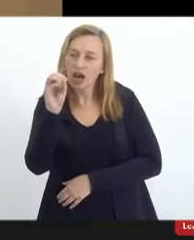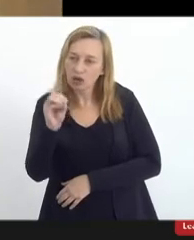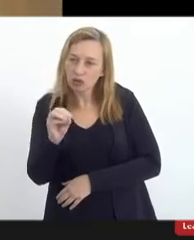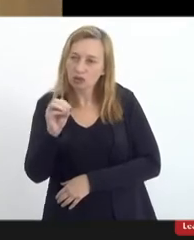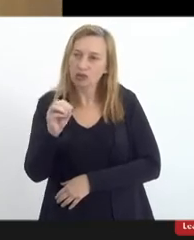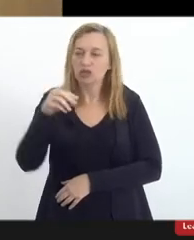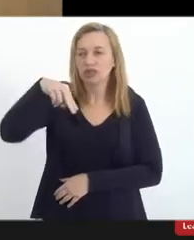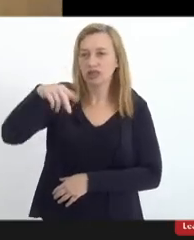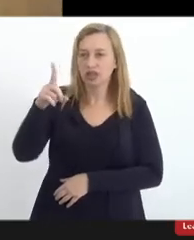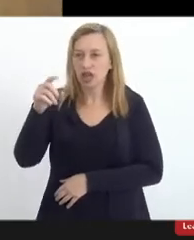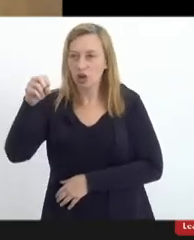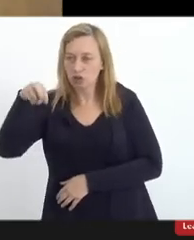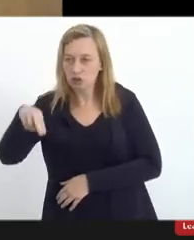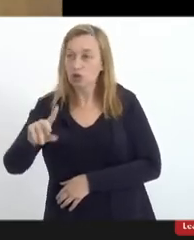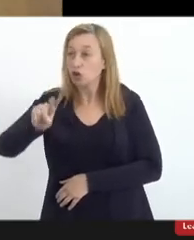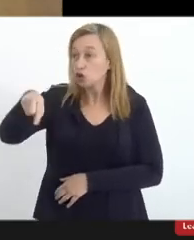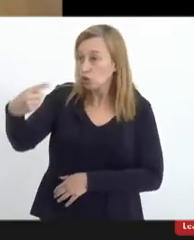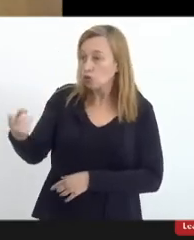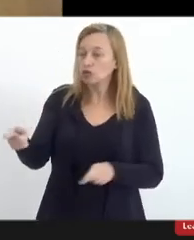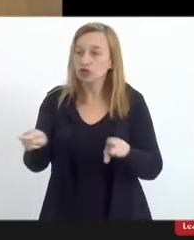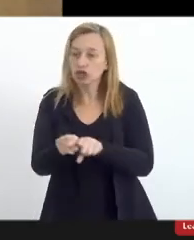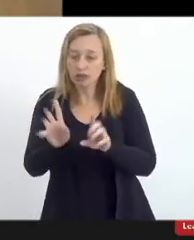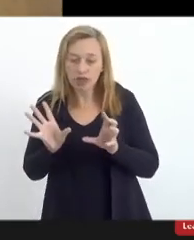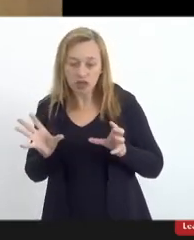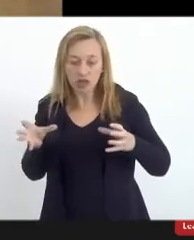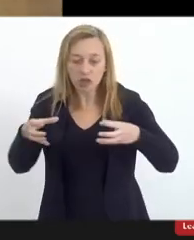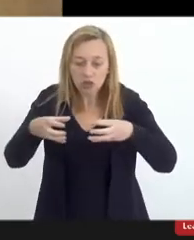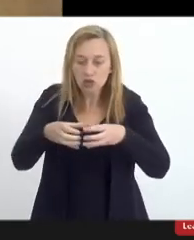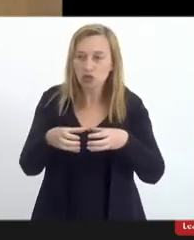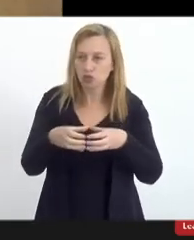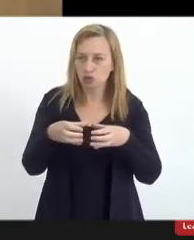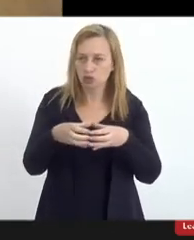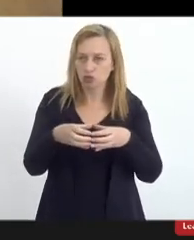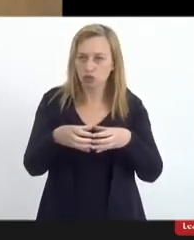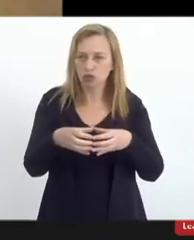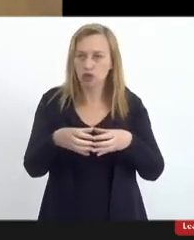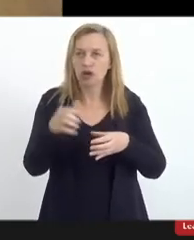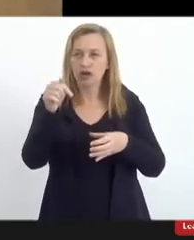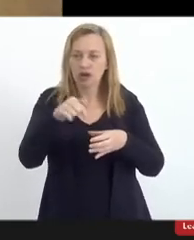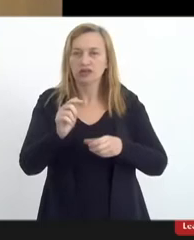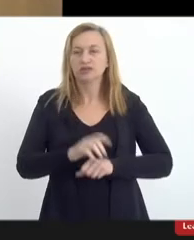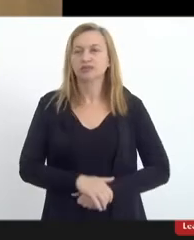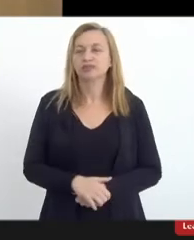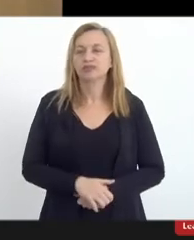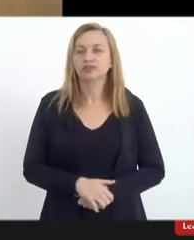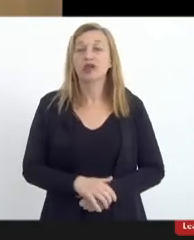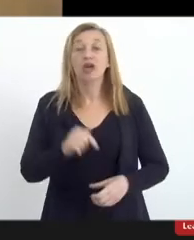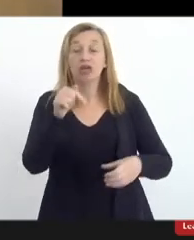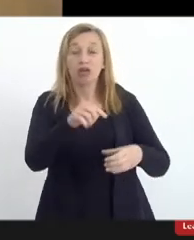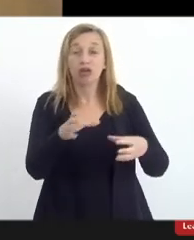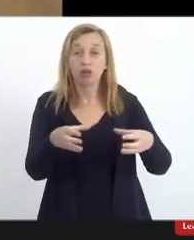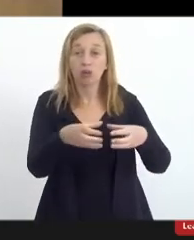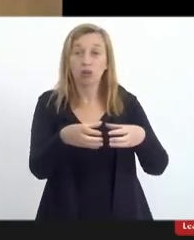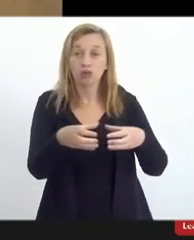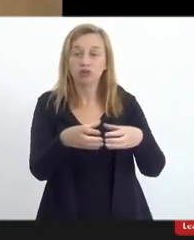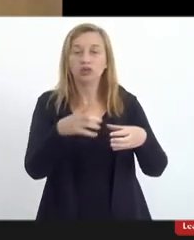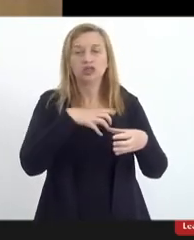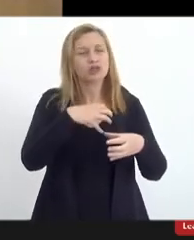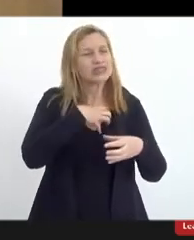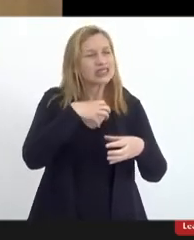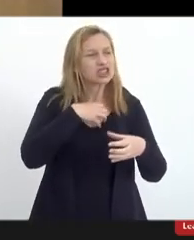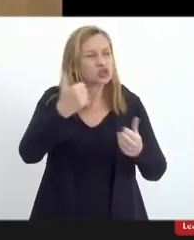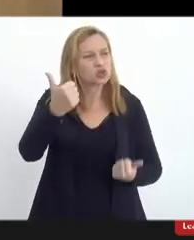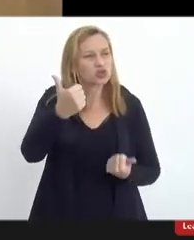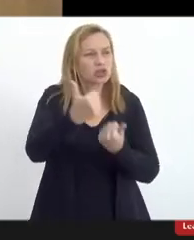e outros leigos também que se juntam a esta comissão. Então, esta comissão tem esse sentido de